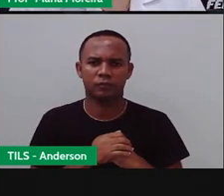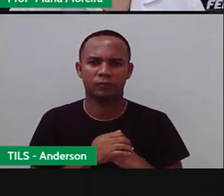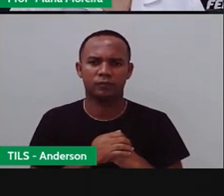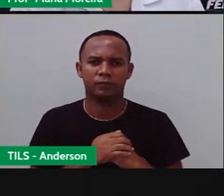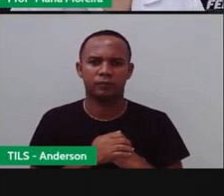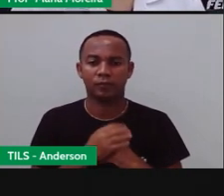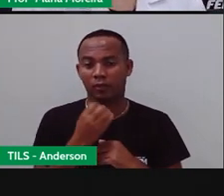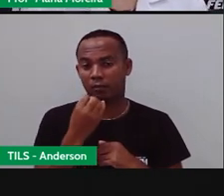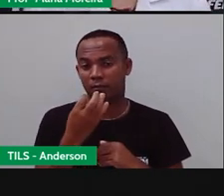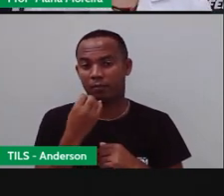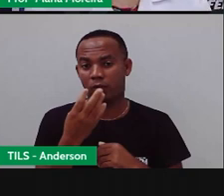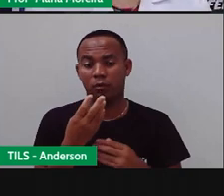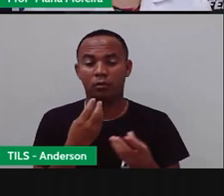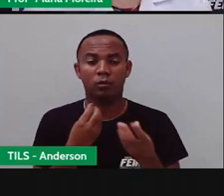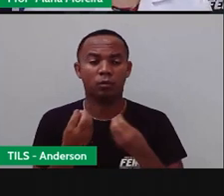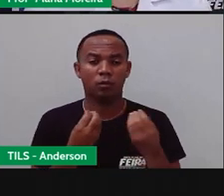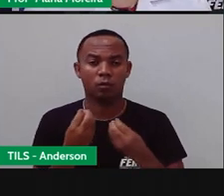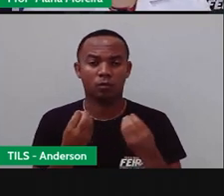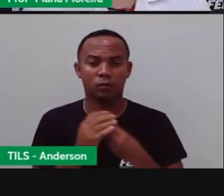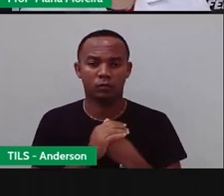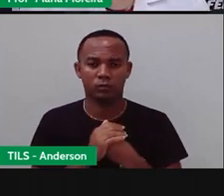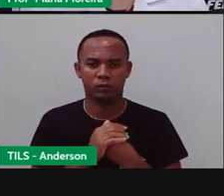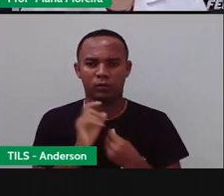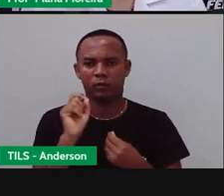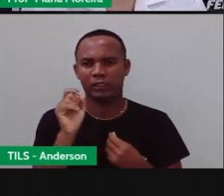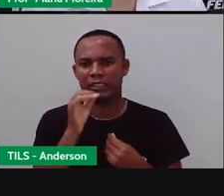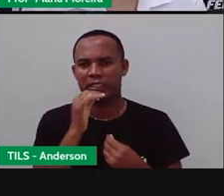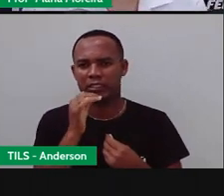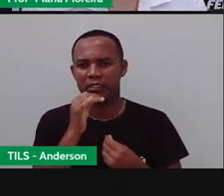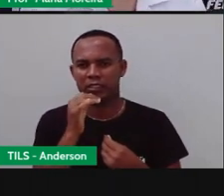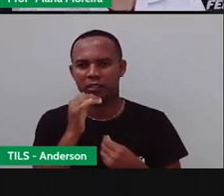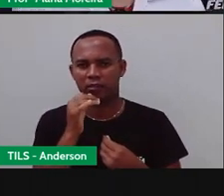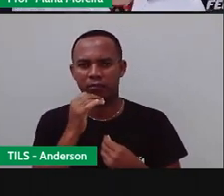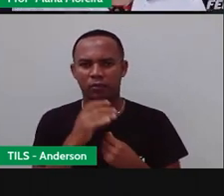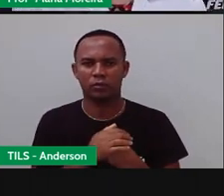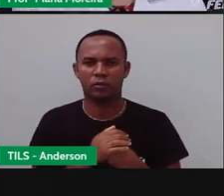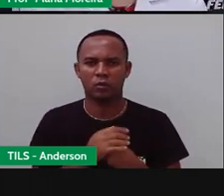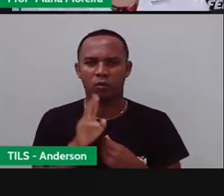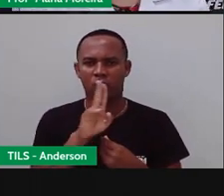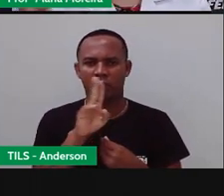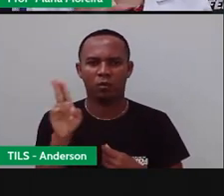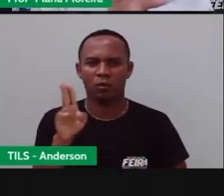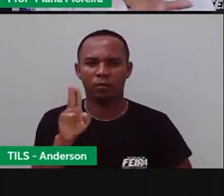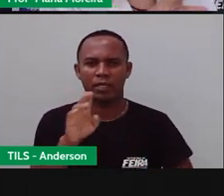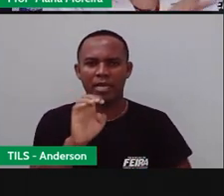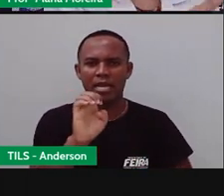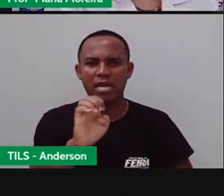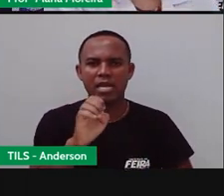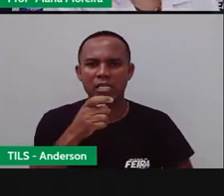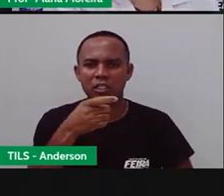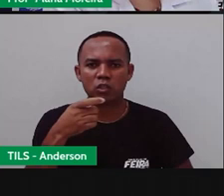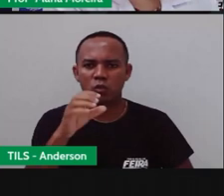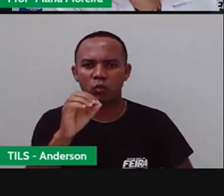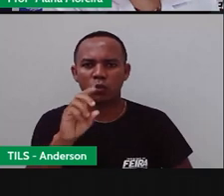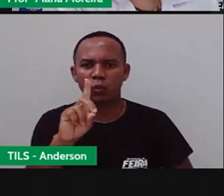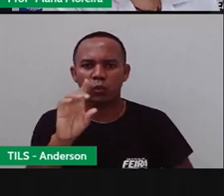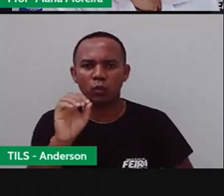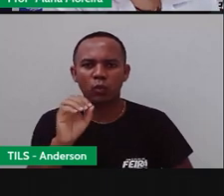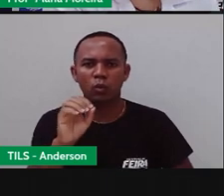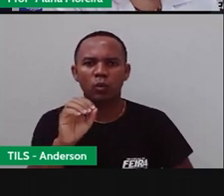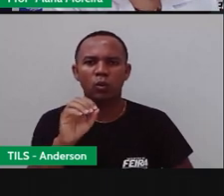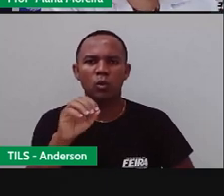Bom, esse fato é denominado êxodo rural. Que é essa saída das pessoas do